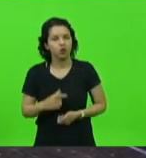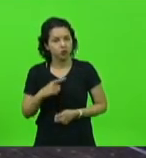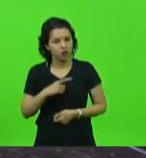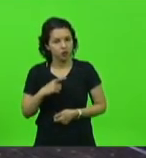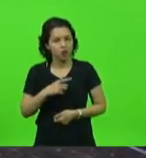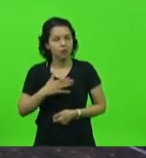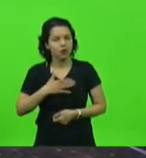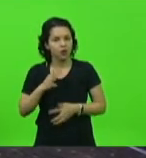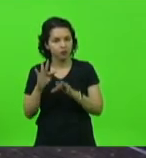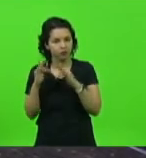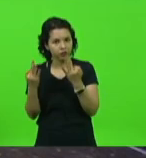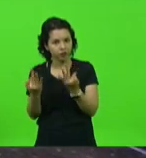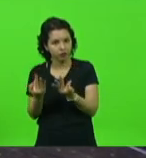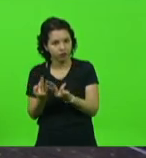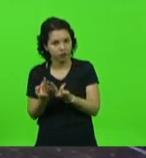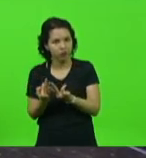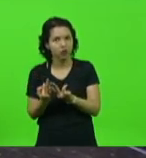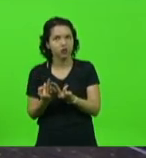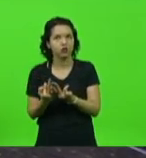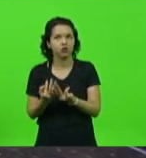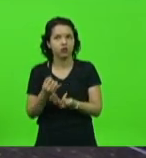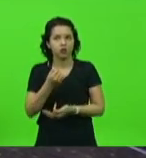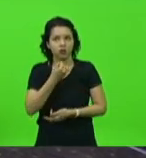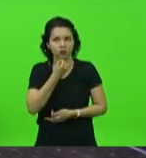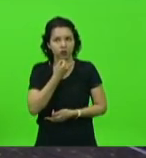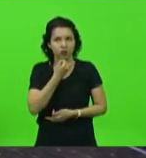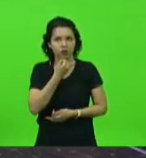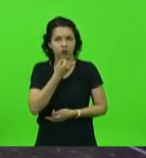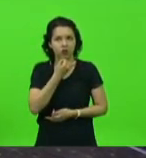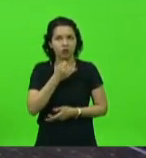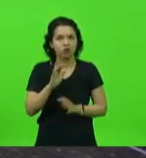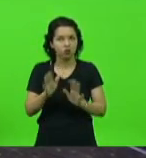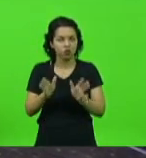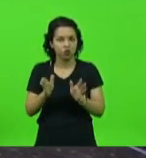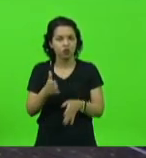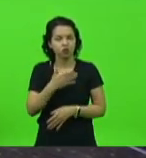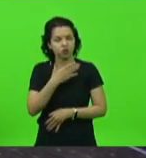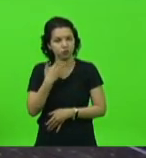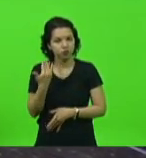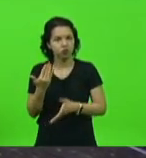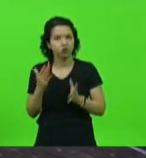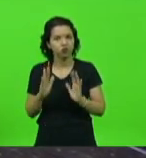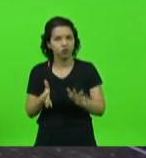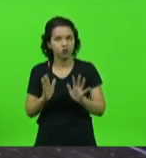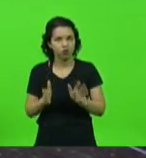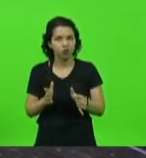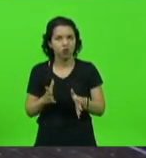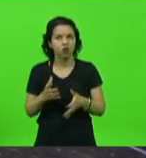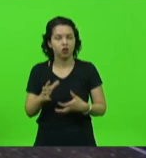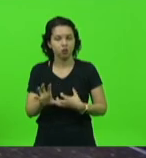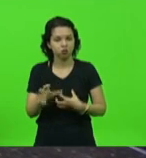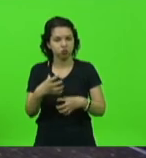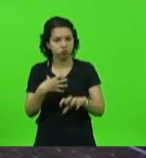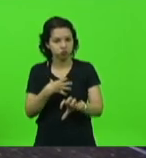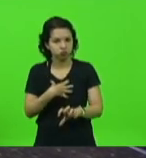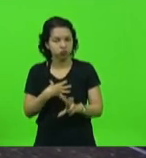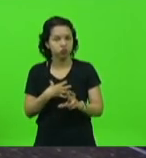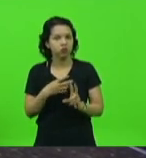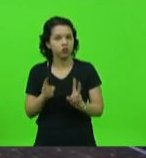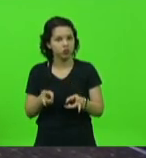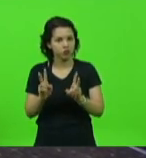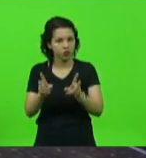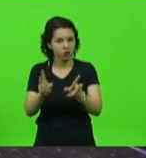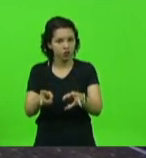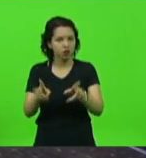casos, infelizmente, já veio a falecer, mas eu sempre me compadeci desse caso,